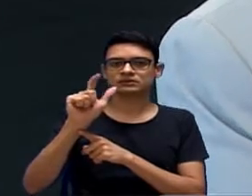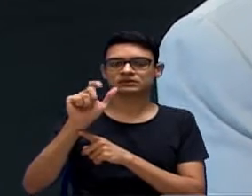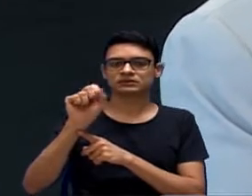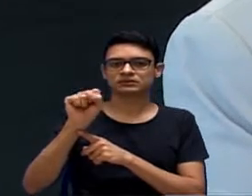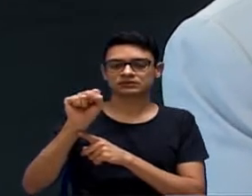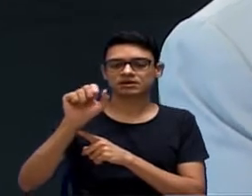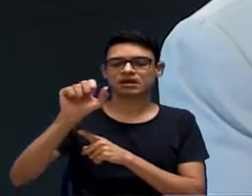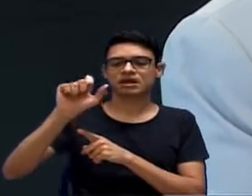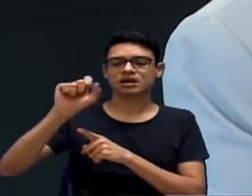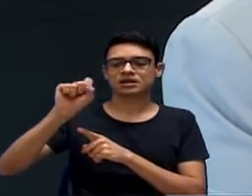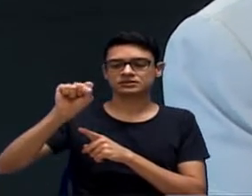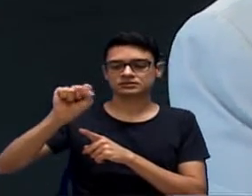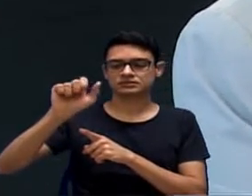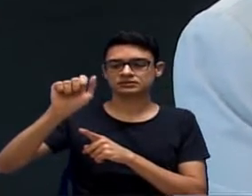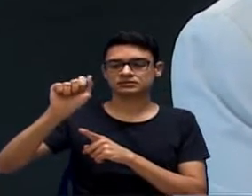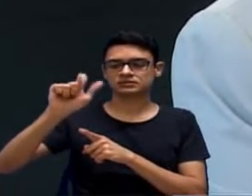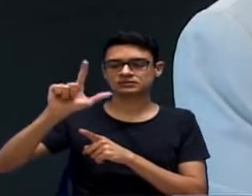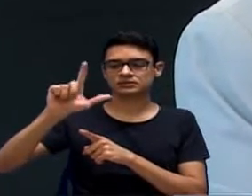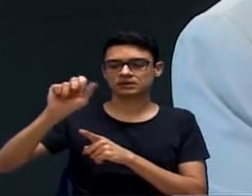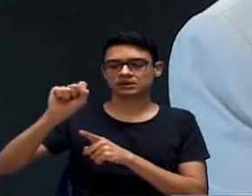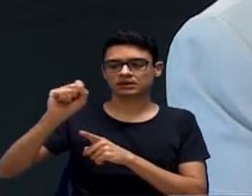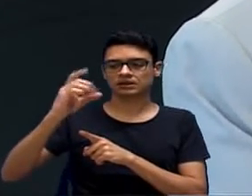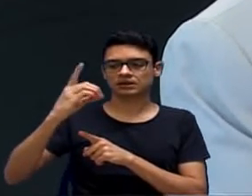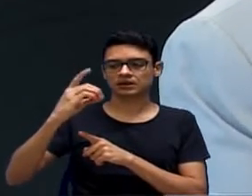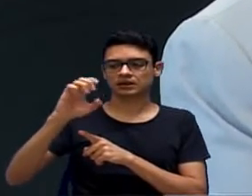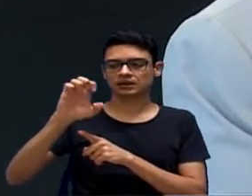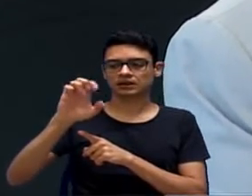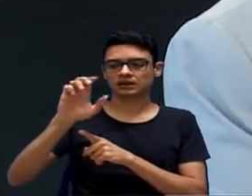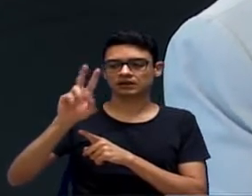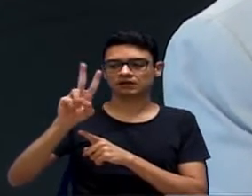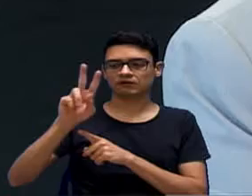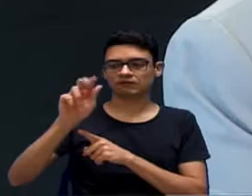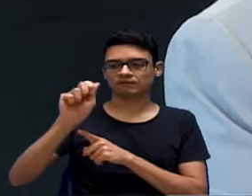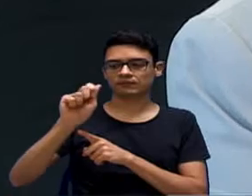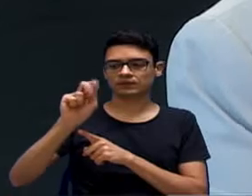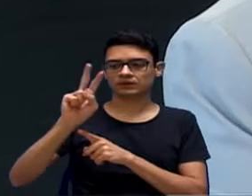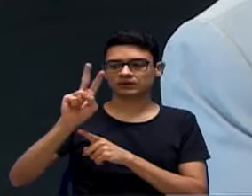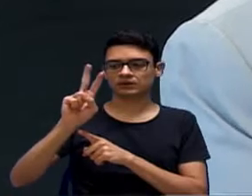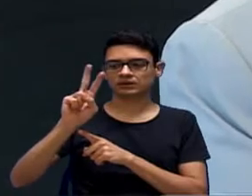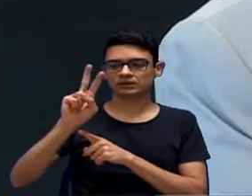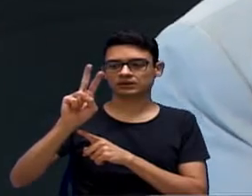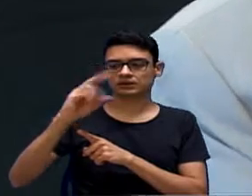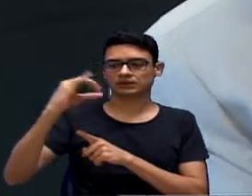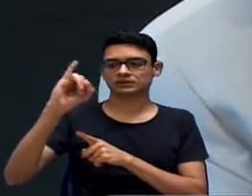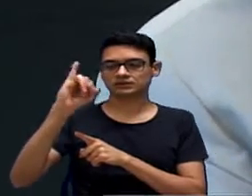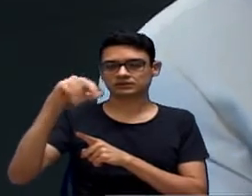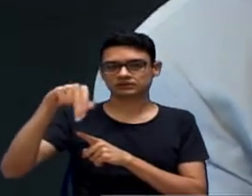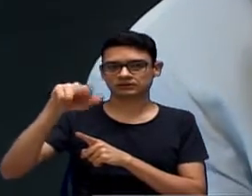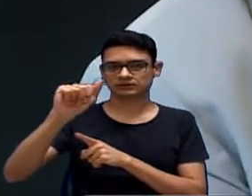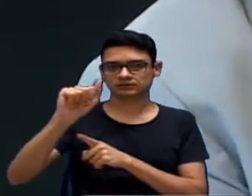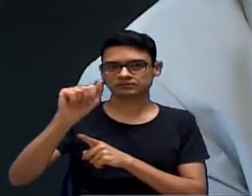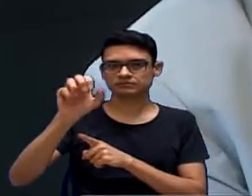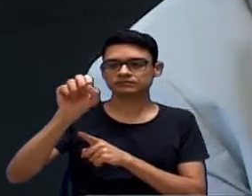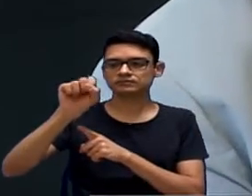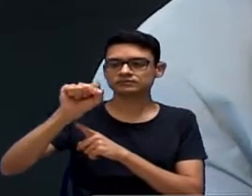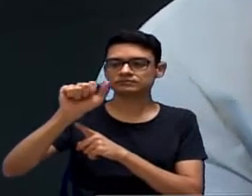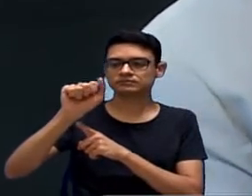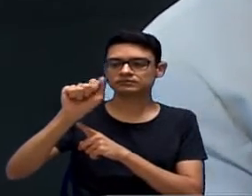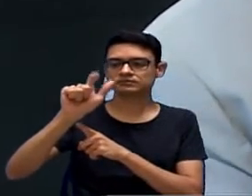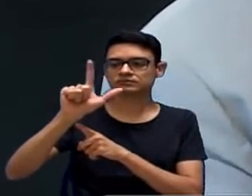frente, outro não passou... E tem que ser o mais transparente possível. O mais transparente possível. Não é um sigilo médico isso?